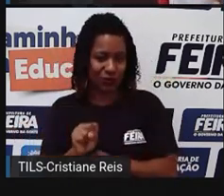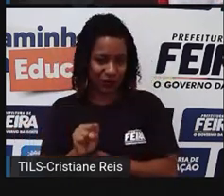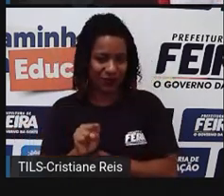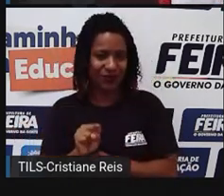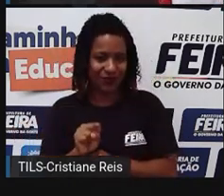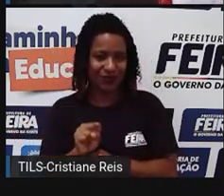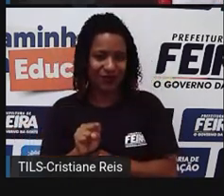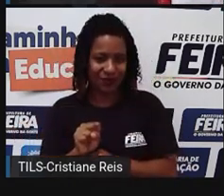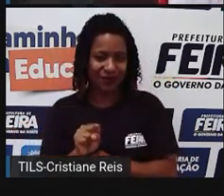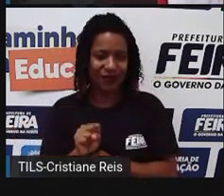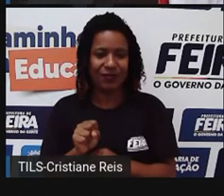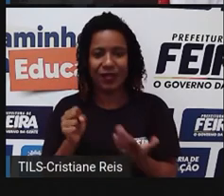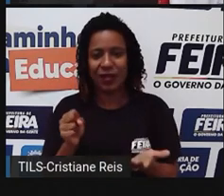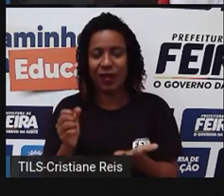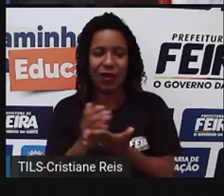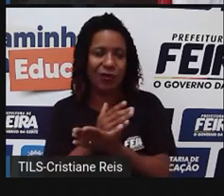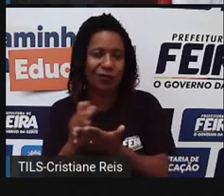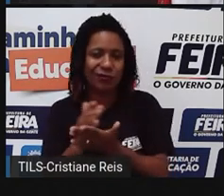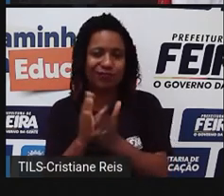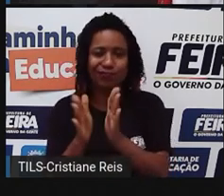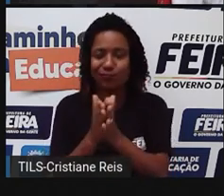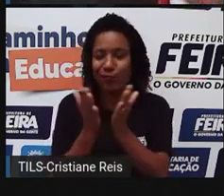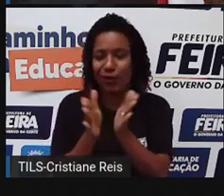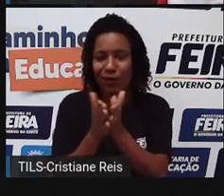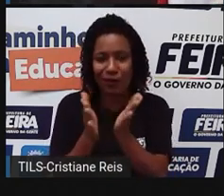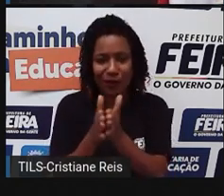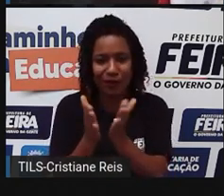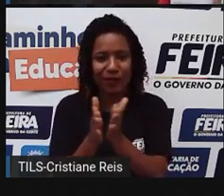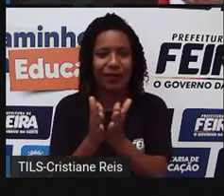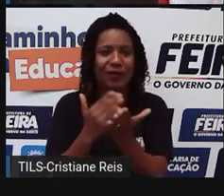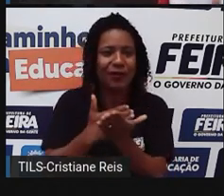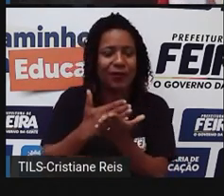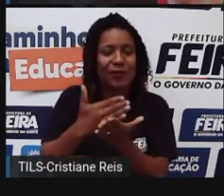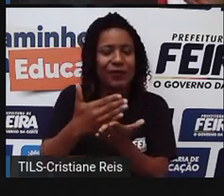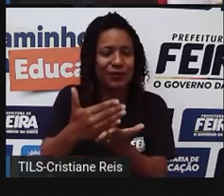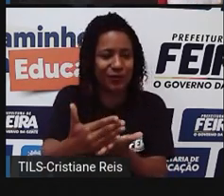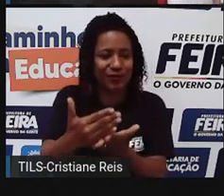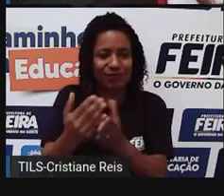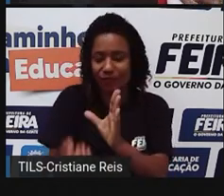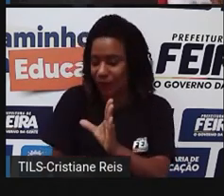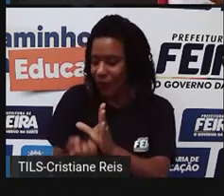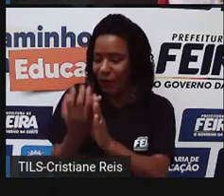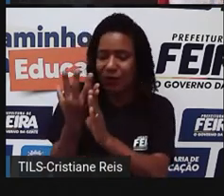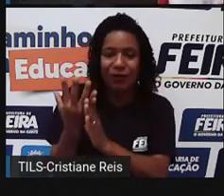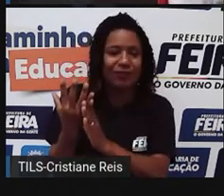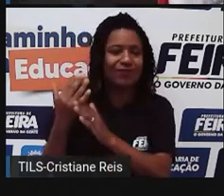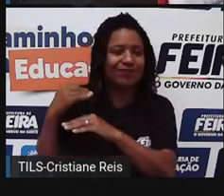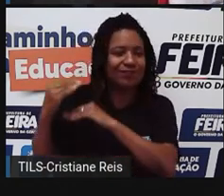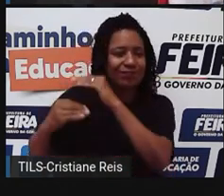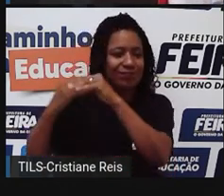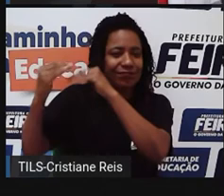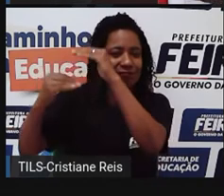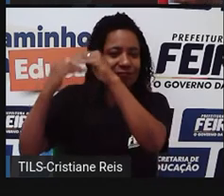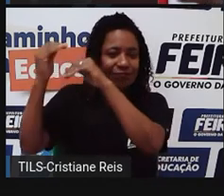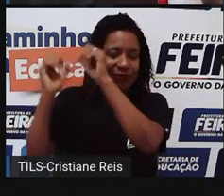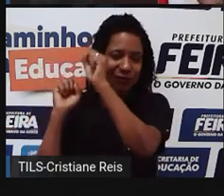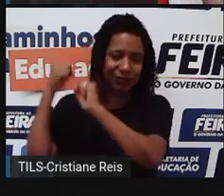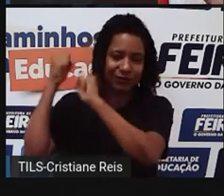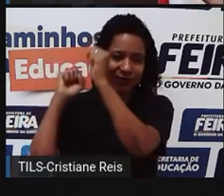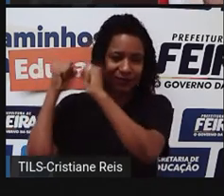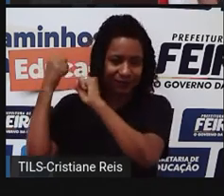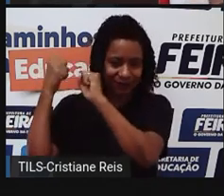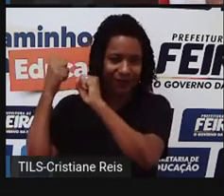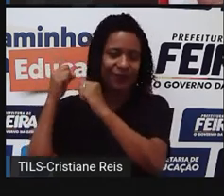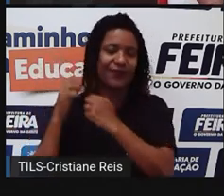alguns deles, emergentes, né, ou seja, que estão começando esse processo de industrialização, eles